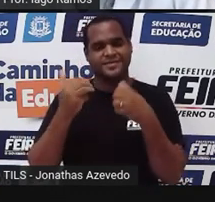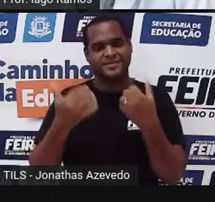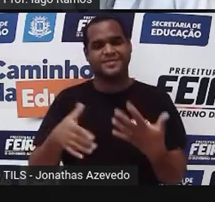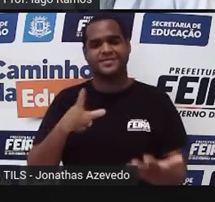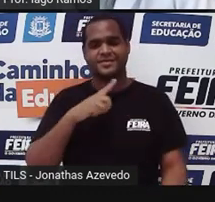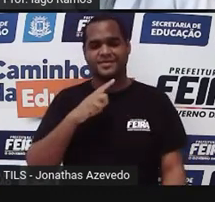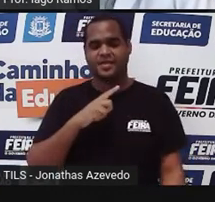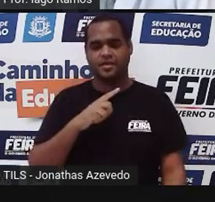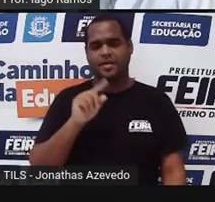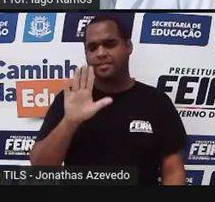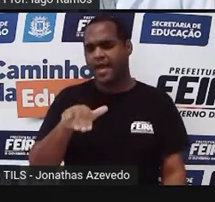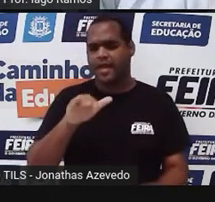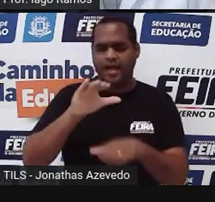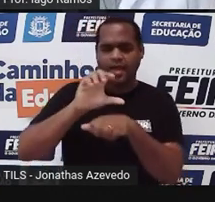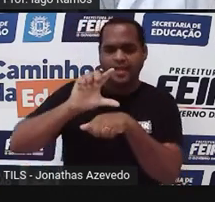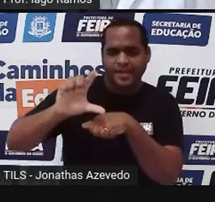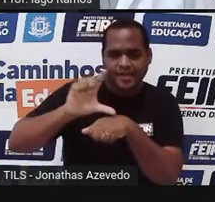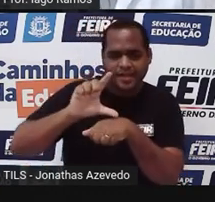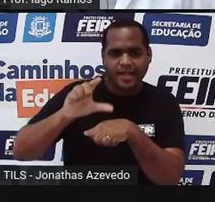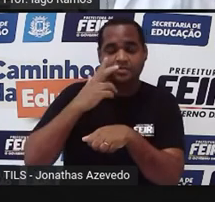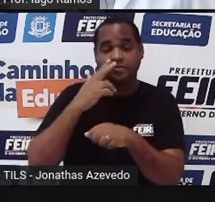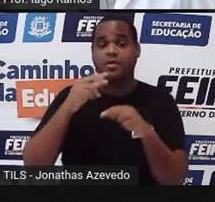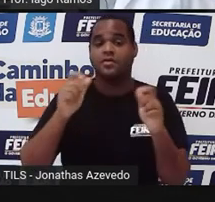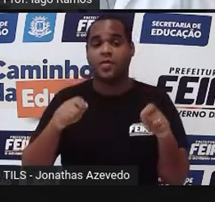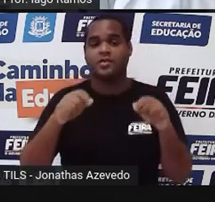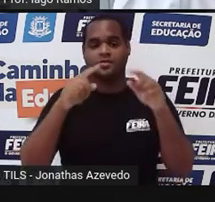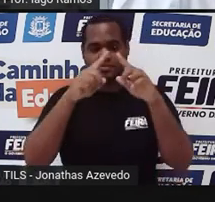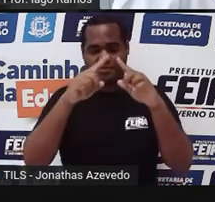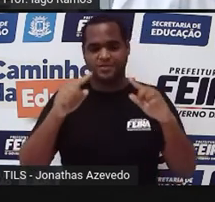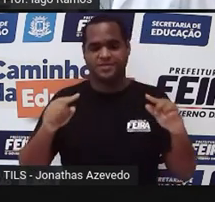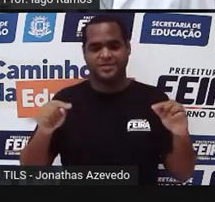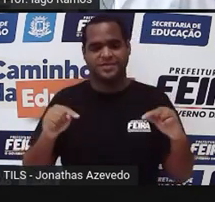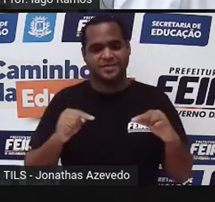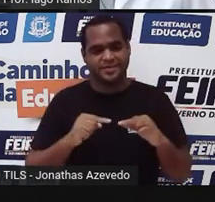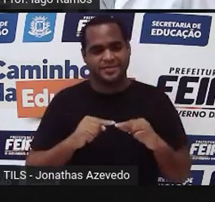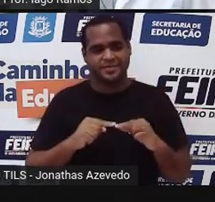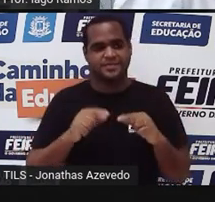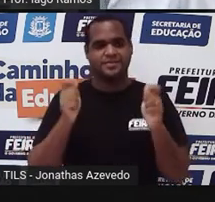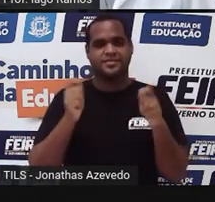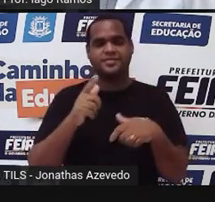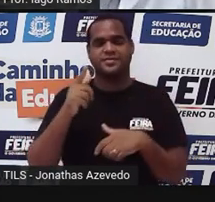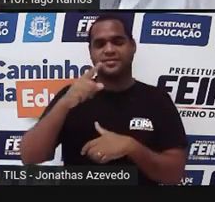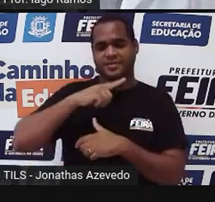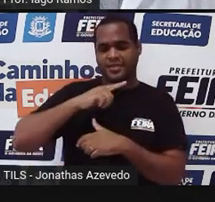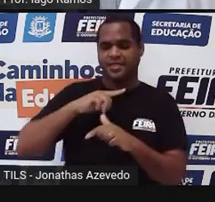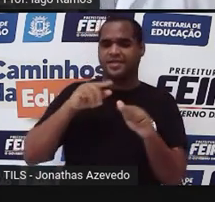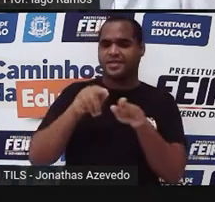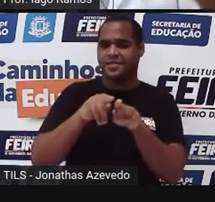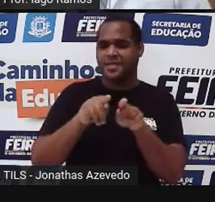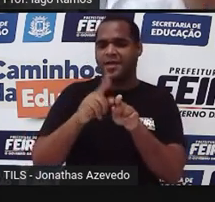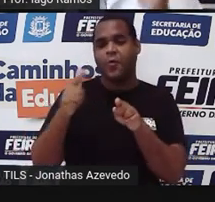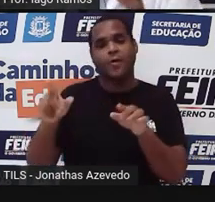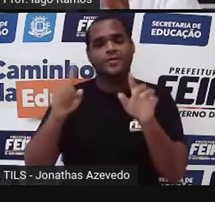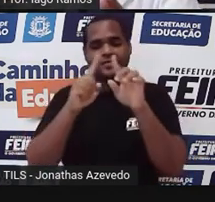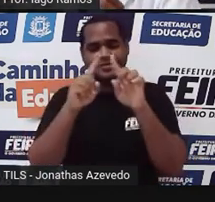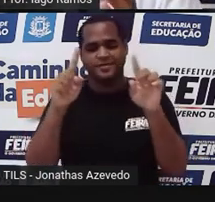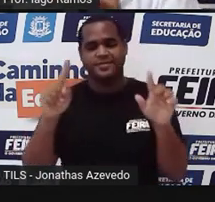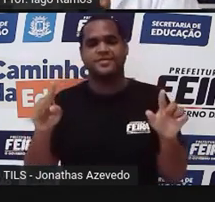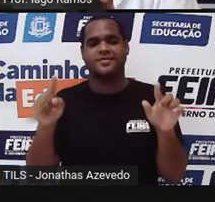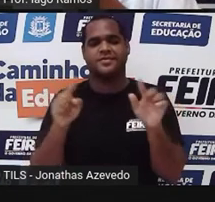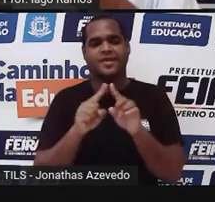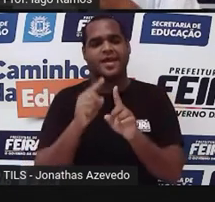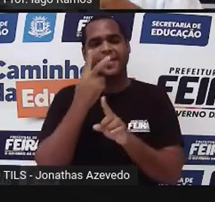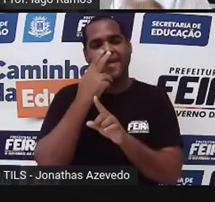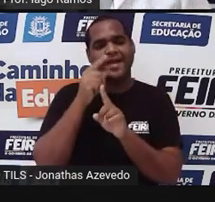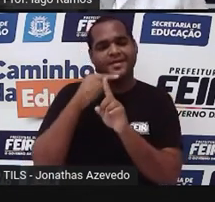parte lilás que forma o losango, dá para fazer também um retângulozinho semelhante a